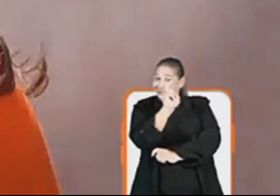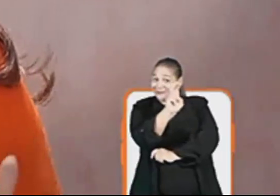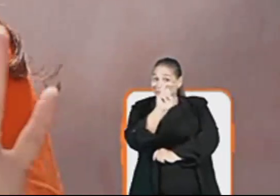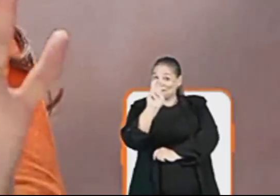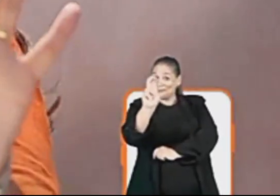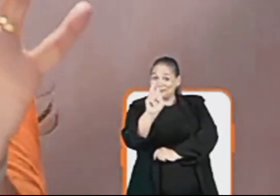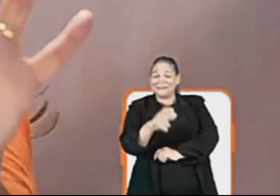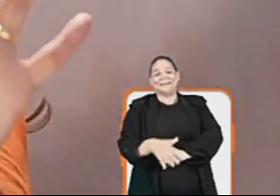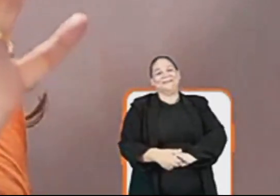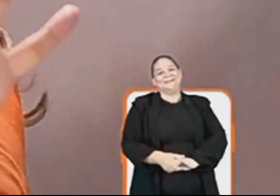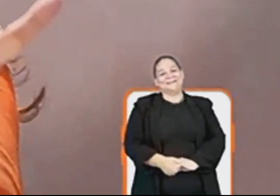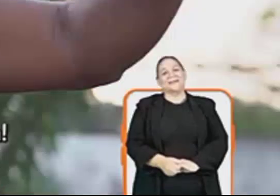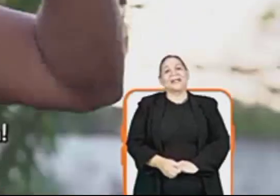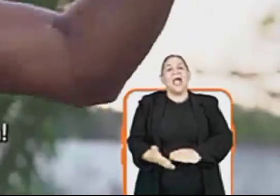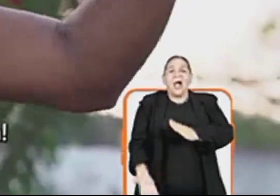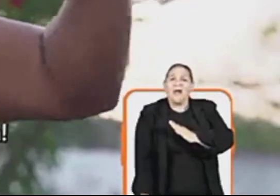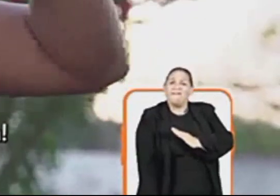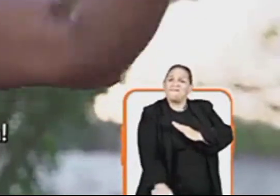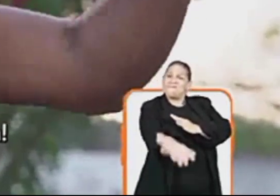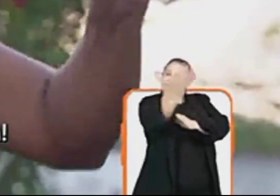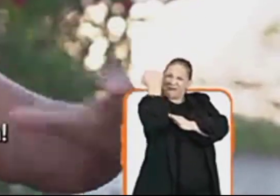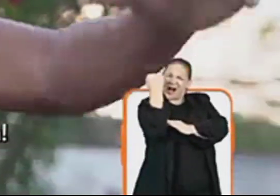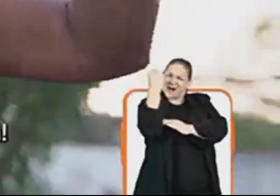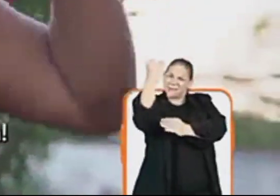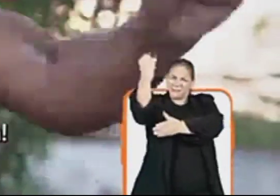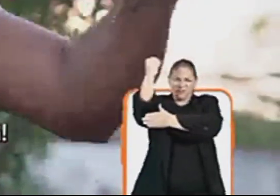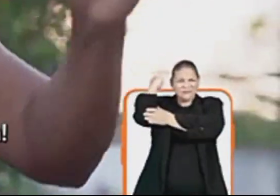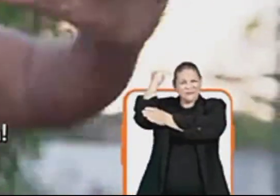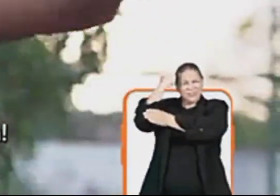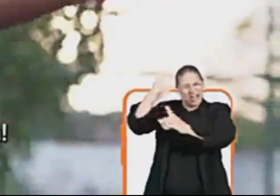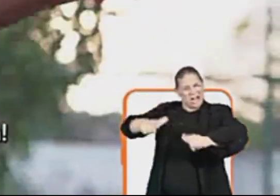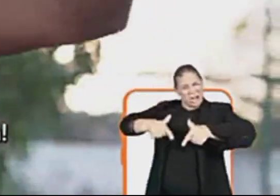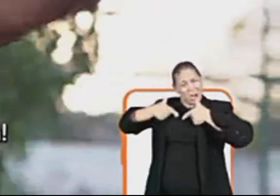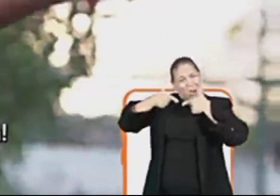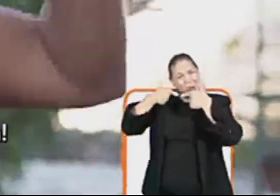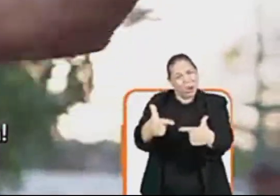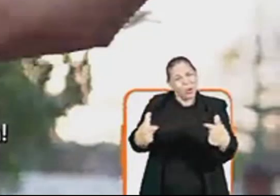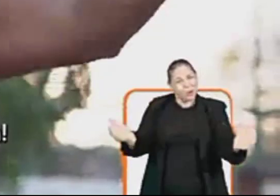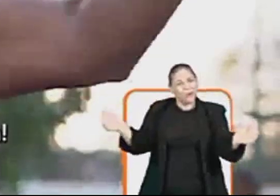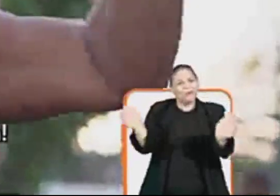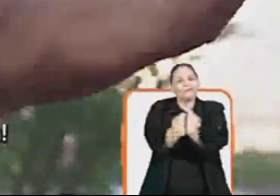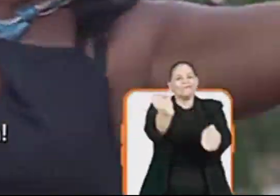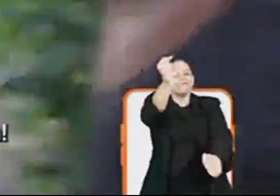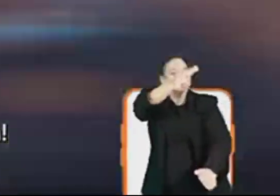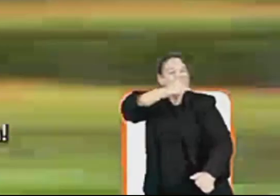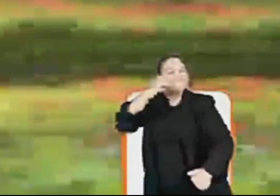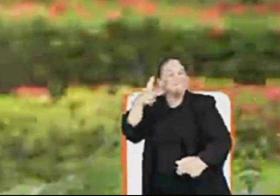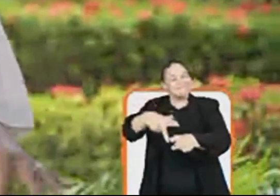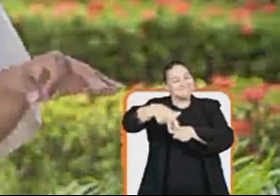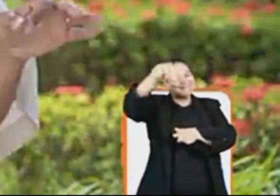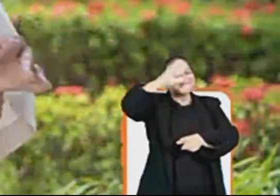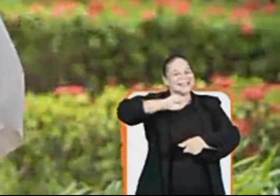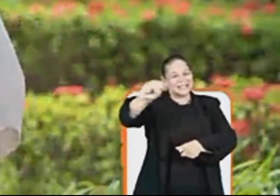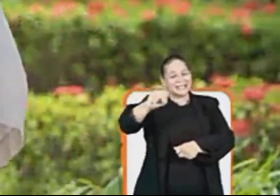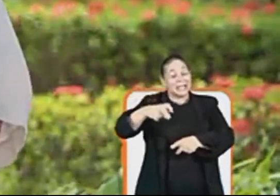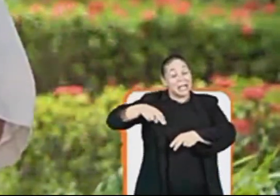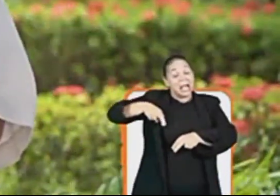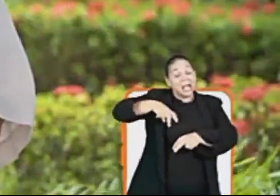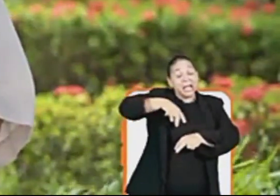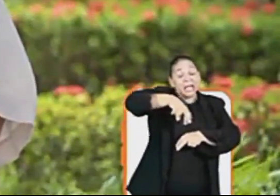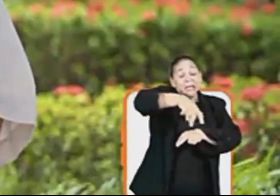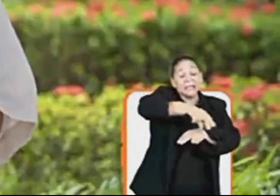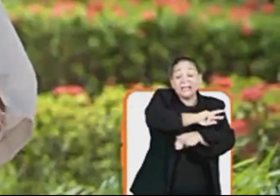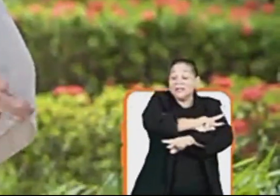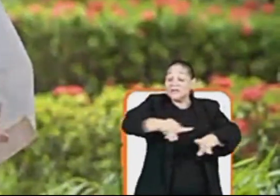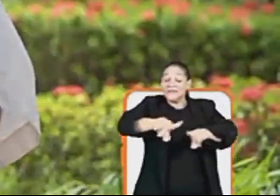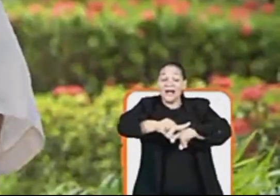É 5-5 Vamos na força, vamos na luta com Mirela Mirela na vitória Andei em todos os cantos de